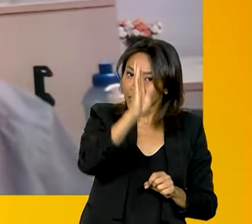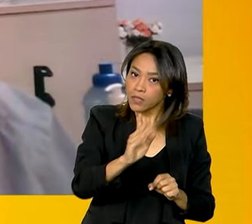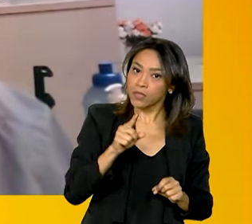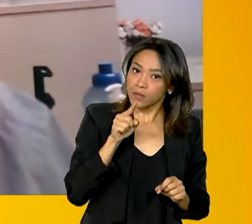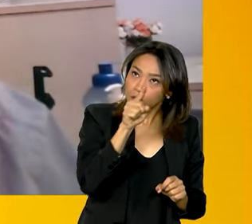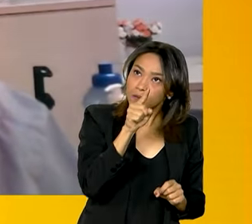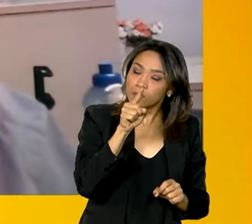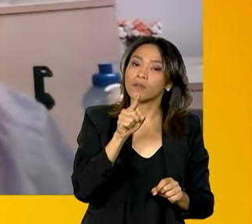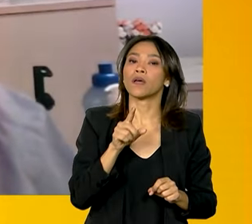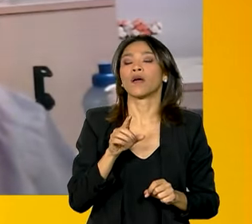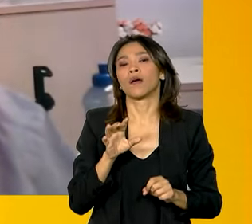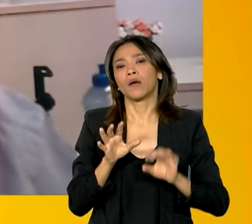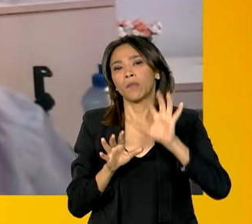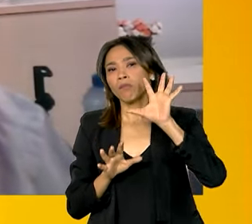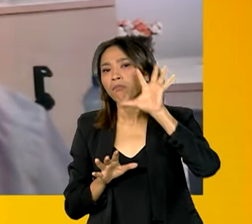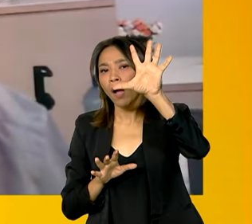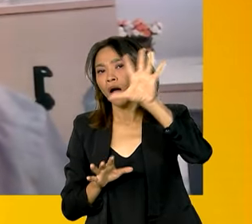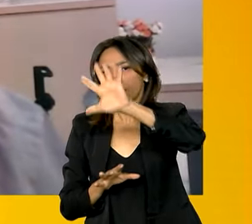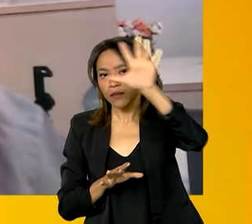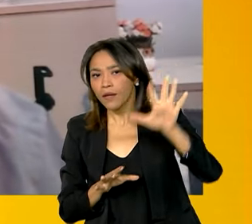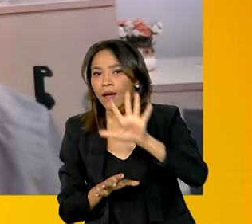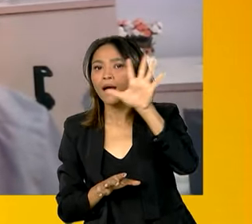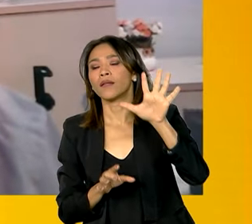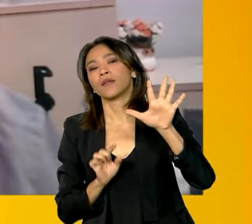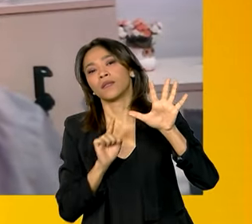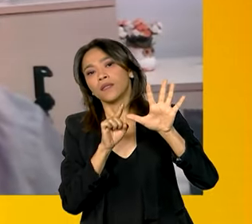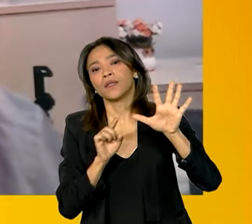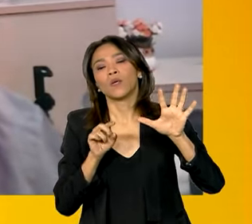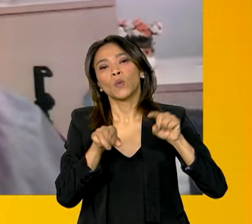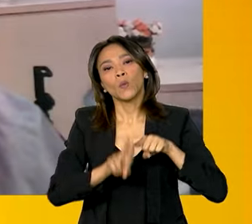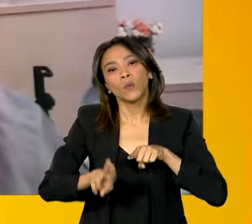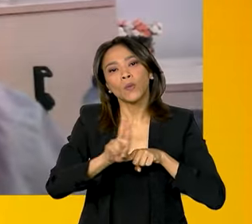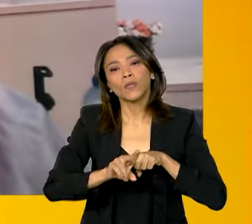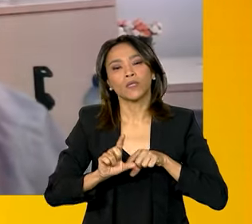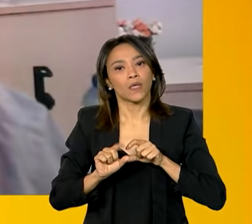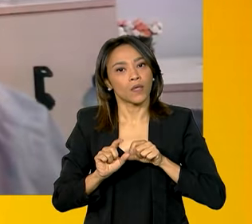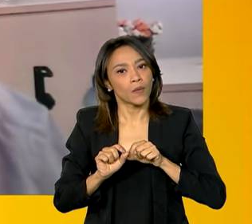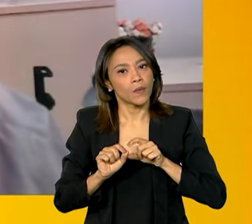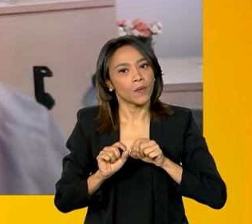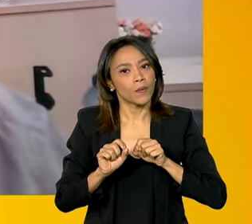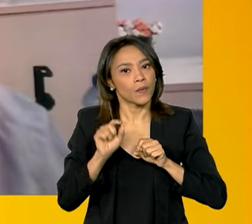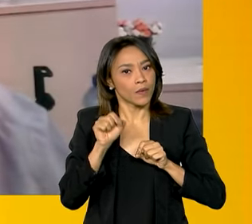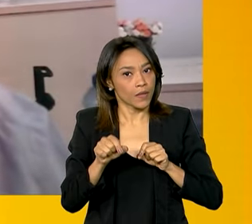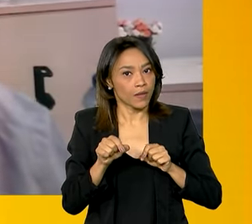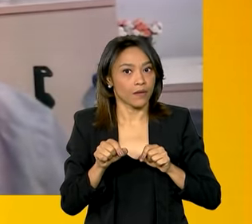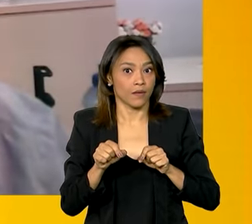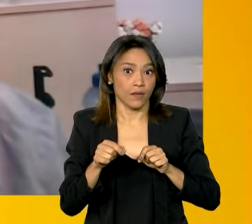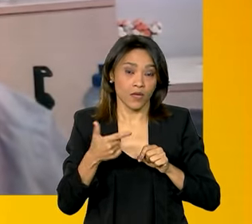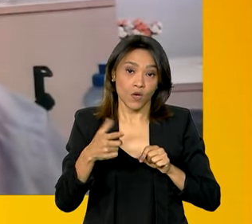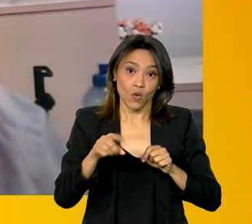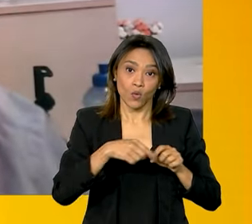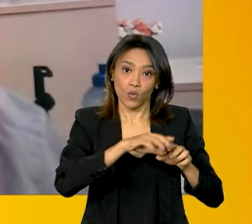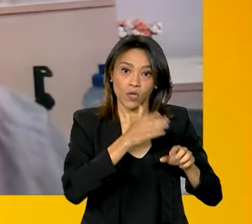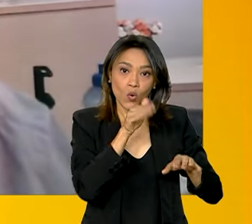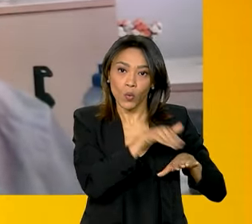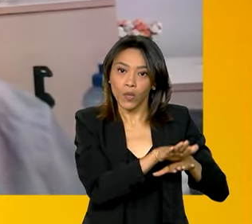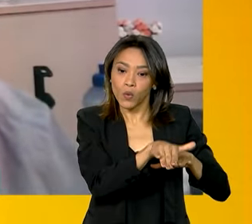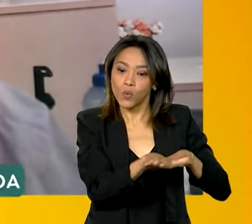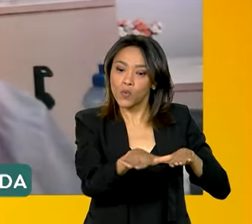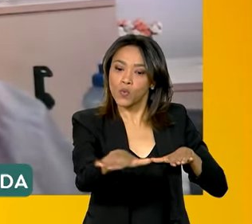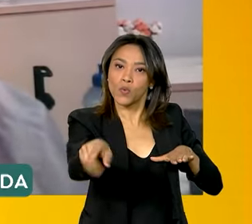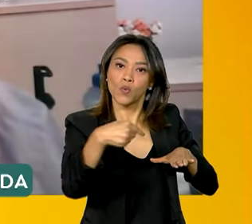E por ser região norte do país, muitas delas utilizaram, por exemplo, a Rio Madeira como principal via de escoamento